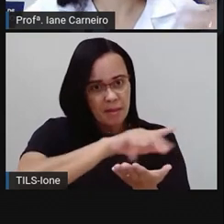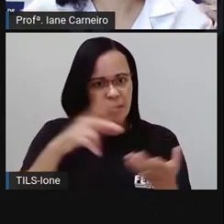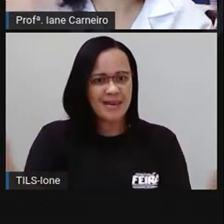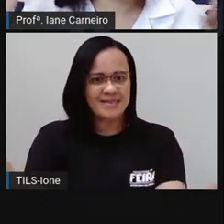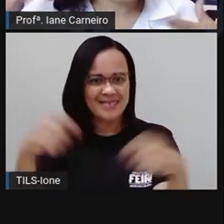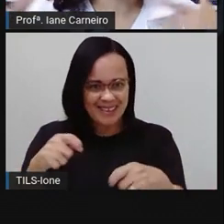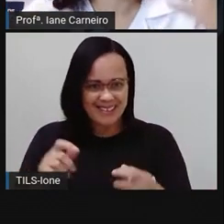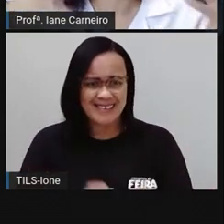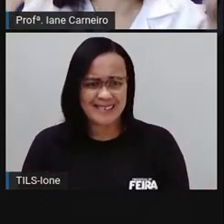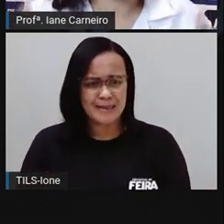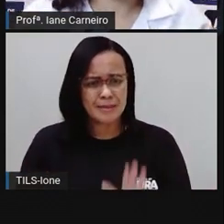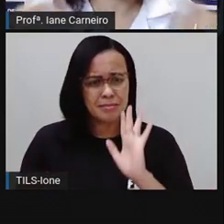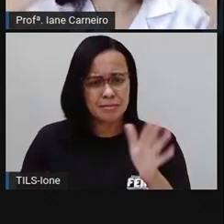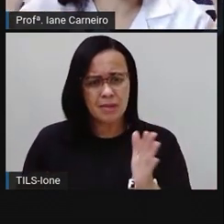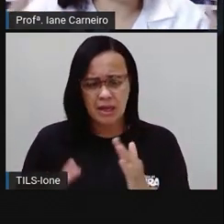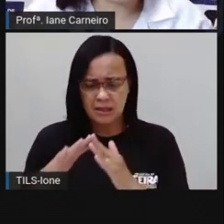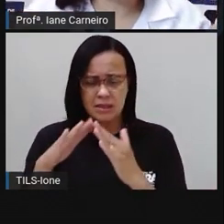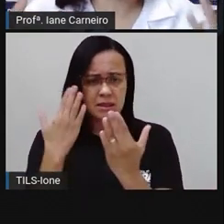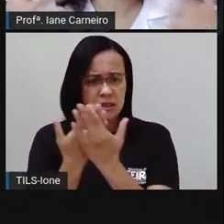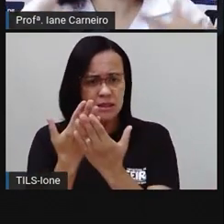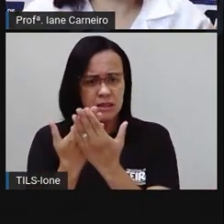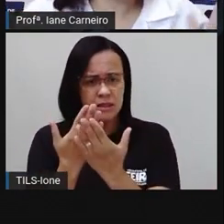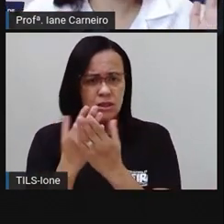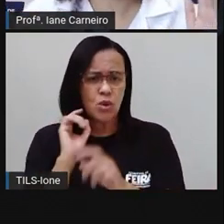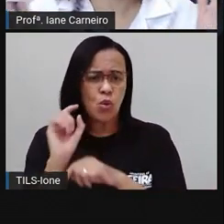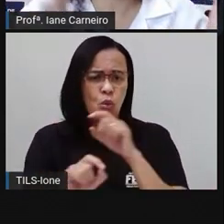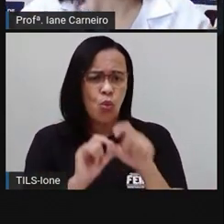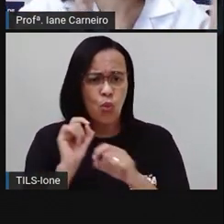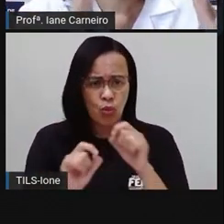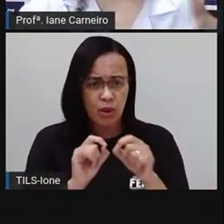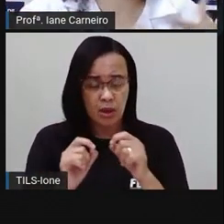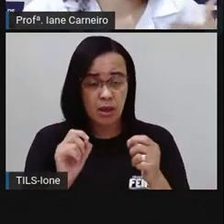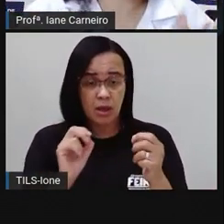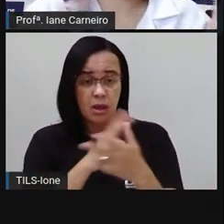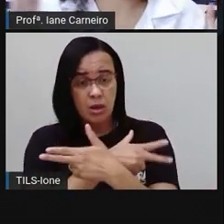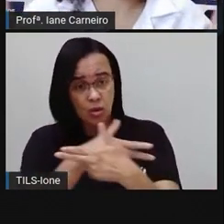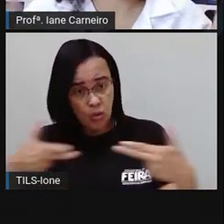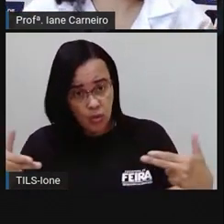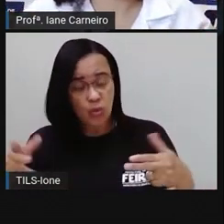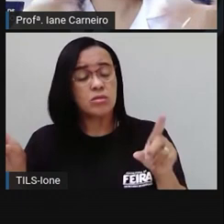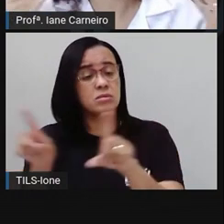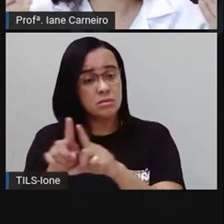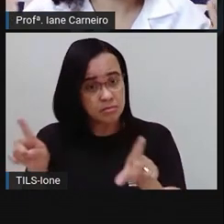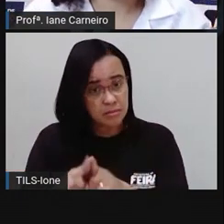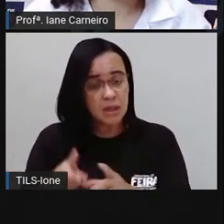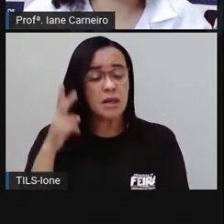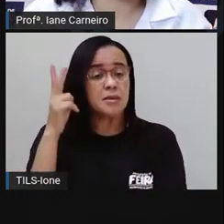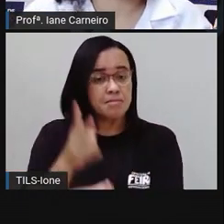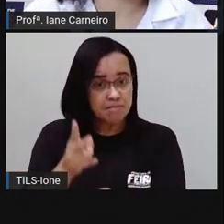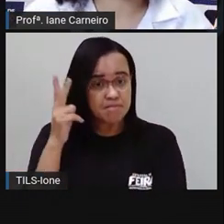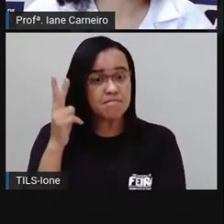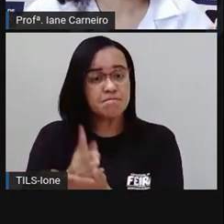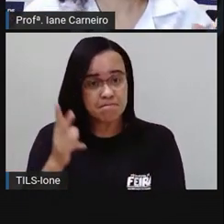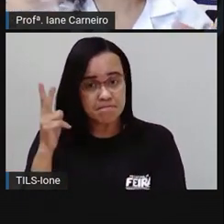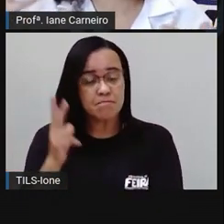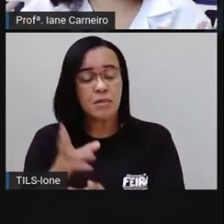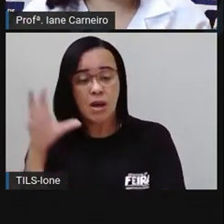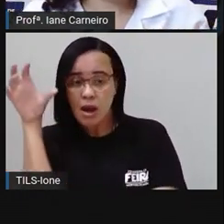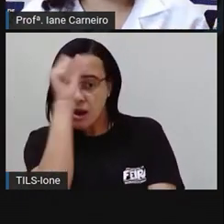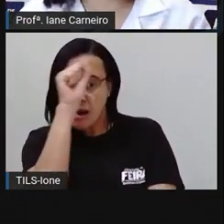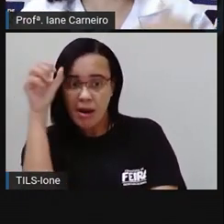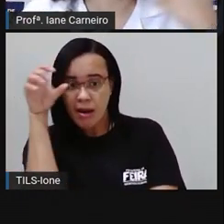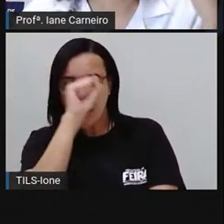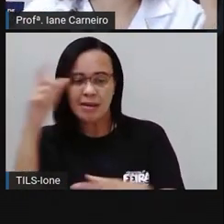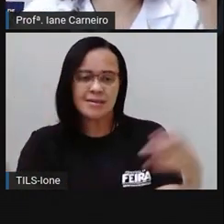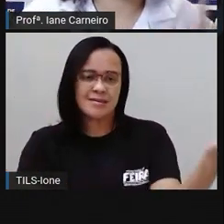a gente vai continuar aprendendo diversas coisas que na nossa casa a gente não aprende, né? Então, lá